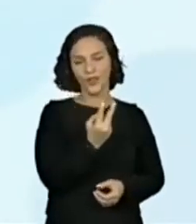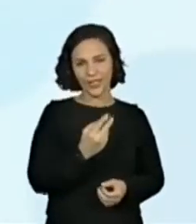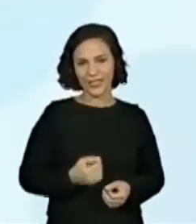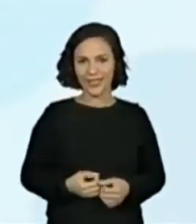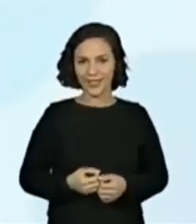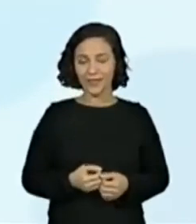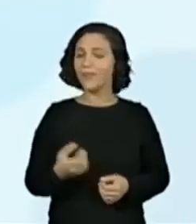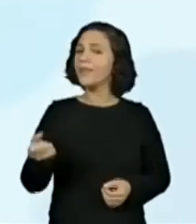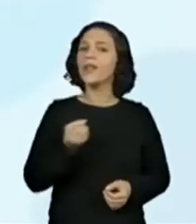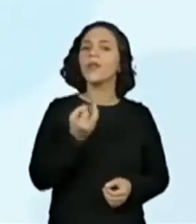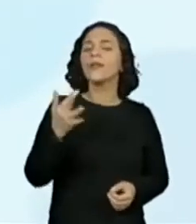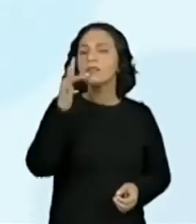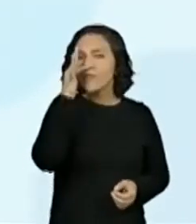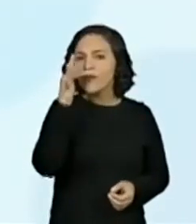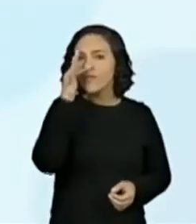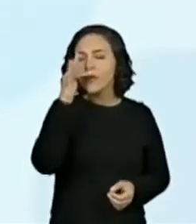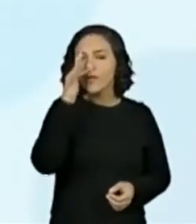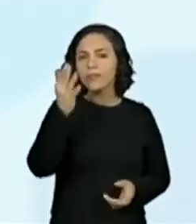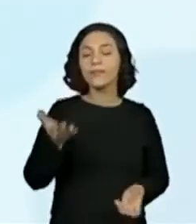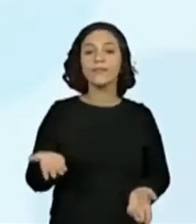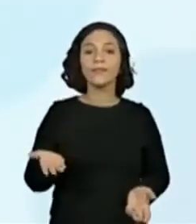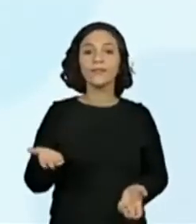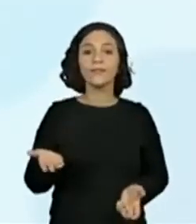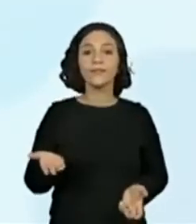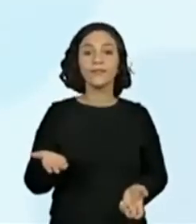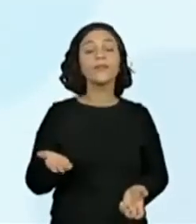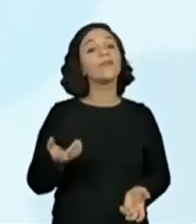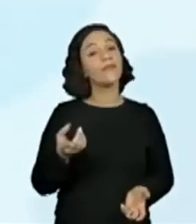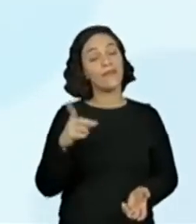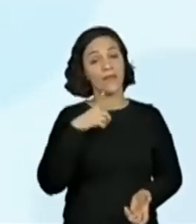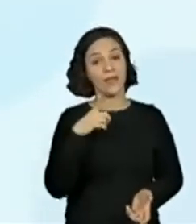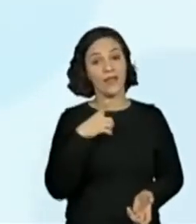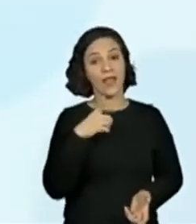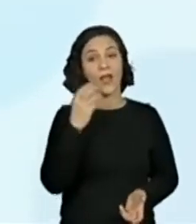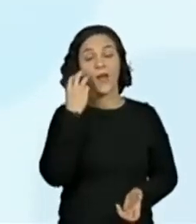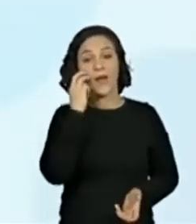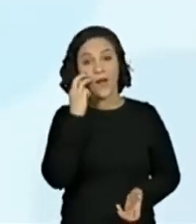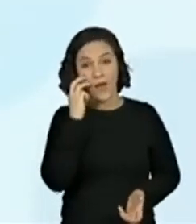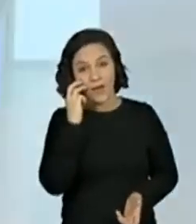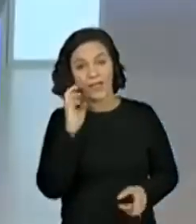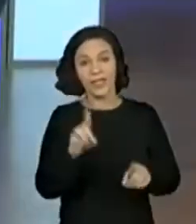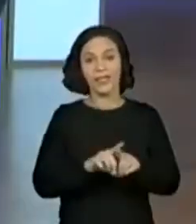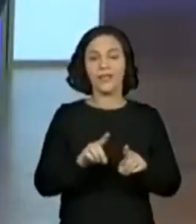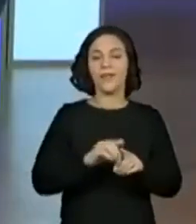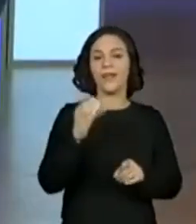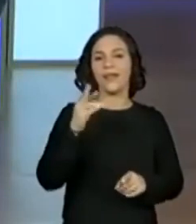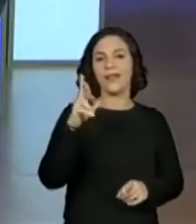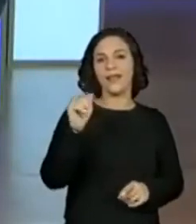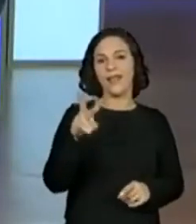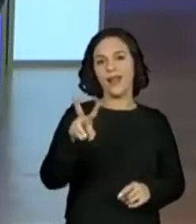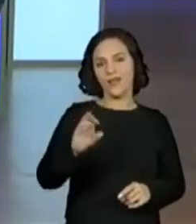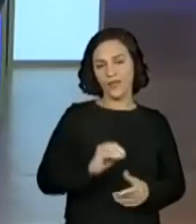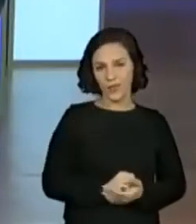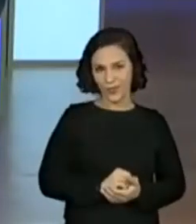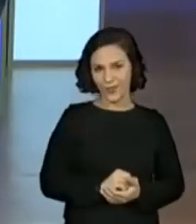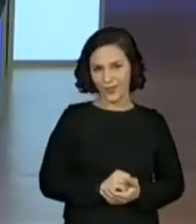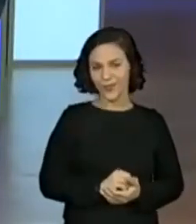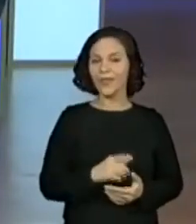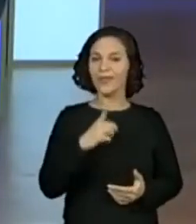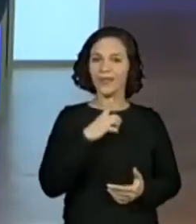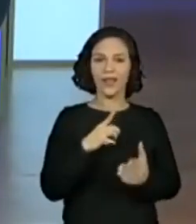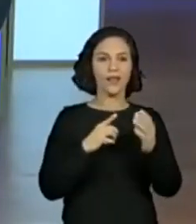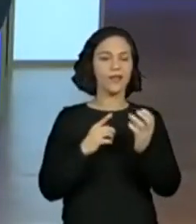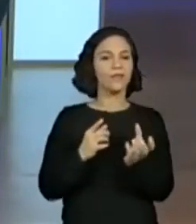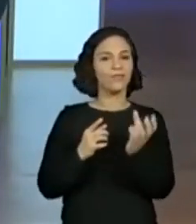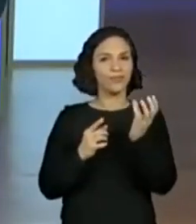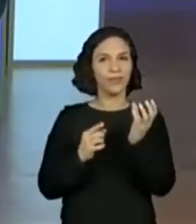Então, quantas flores há nesse jardim? Tinha as rosas e os cravos também, né, professora? Então, aqui a gente vai falar só das margaridas e dos